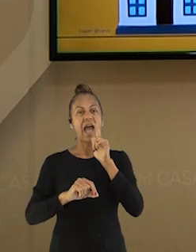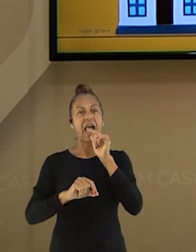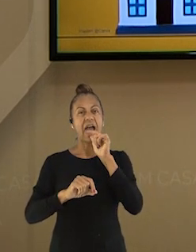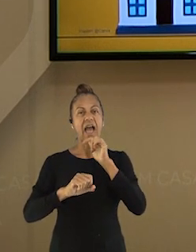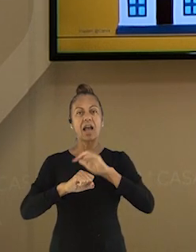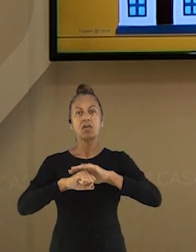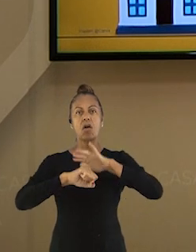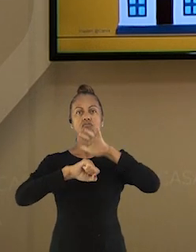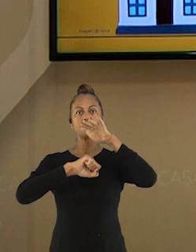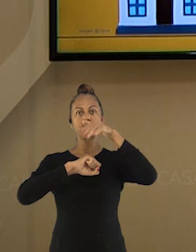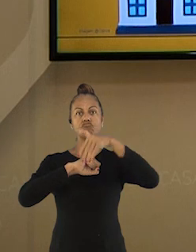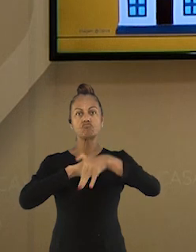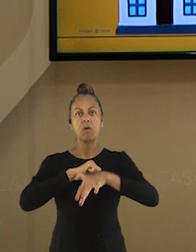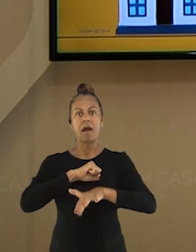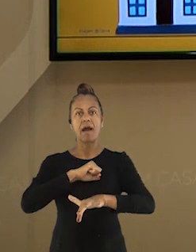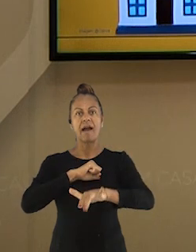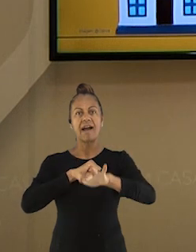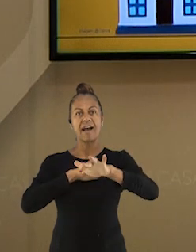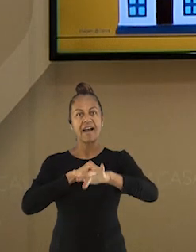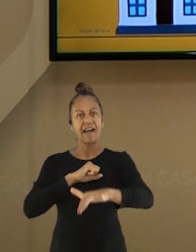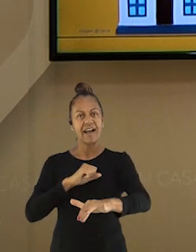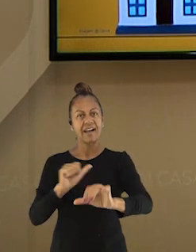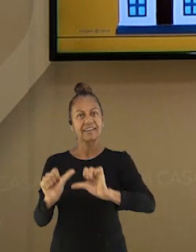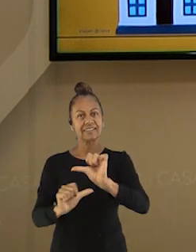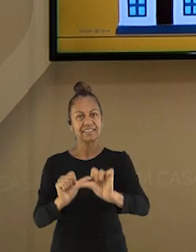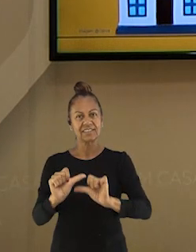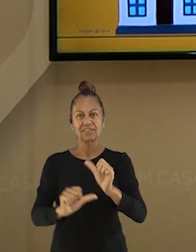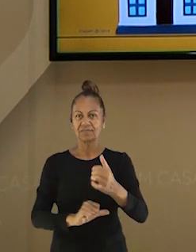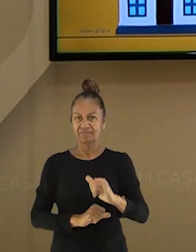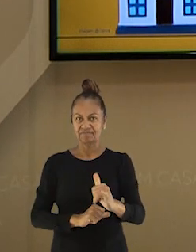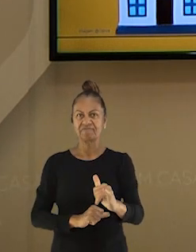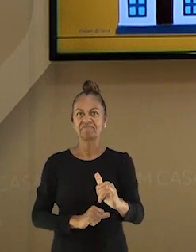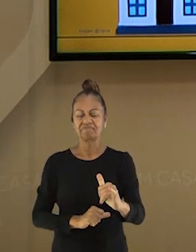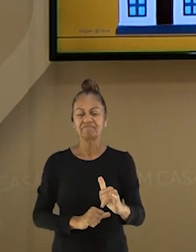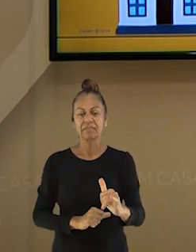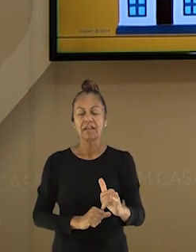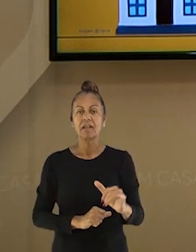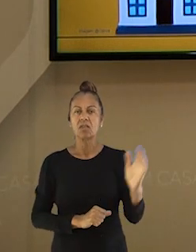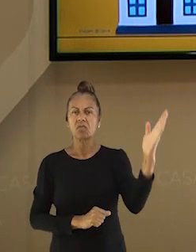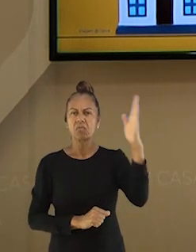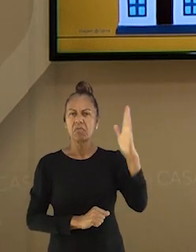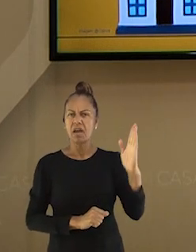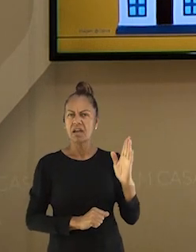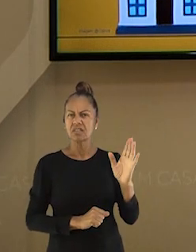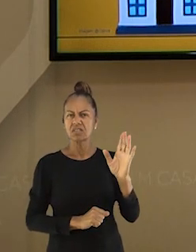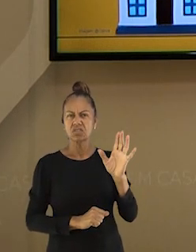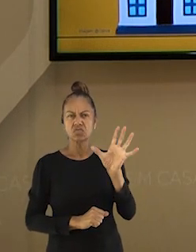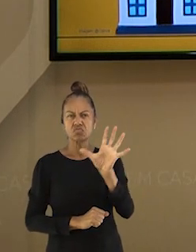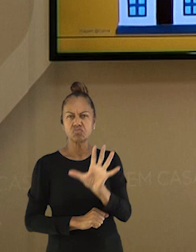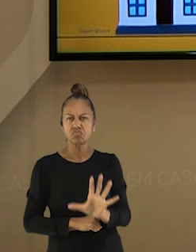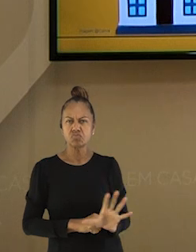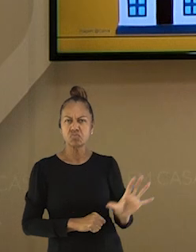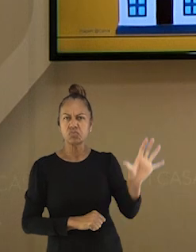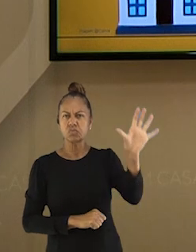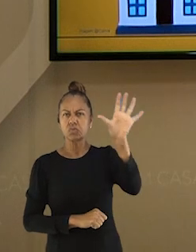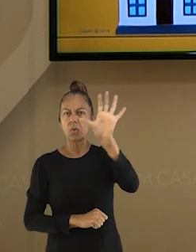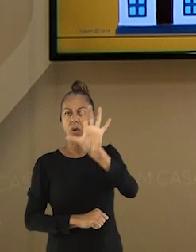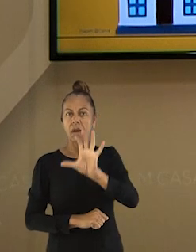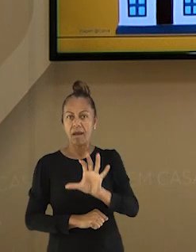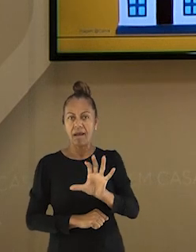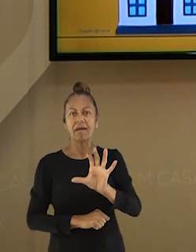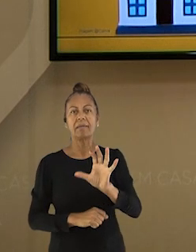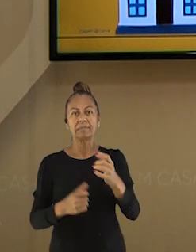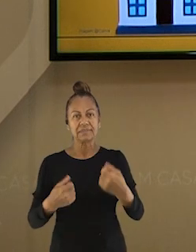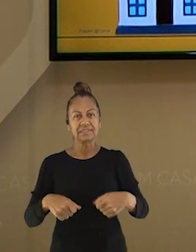um dos tipos de energias mais consumidos em todo o mundo, sendo o Brasil um país de grandes dimensões